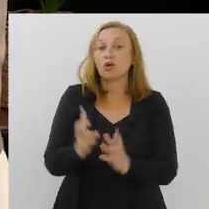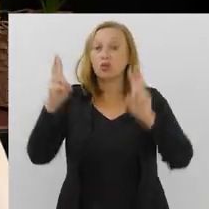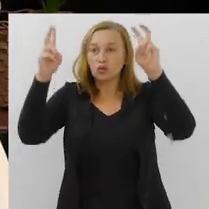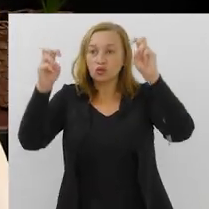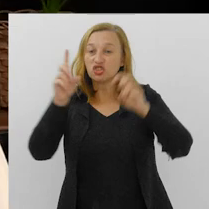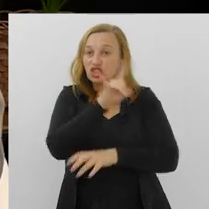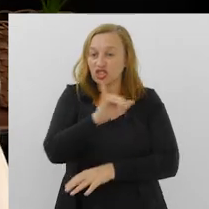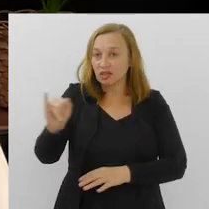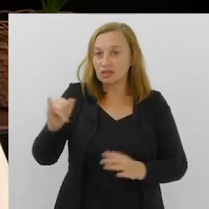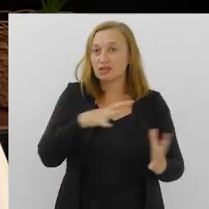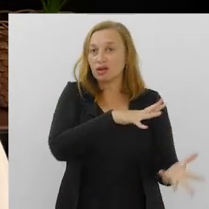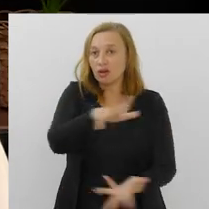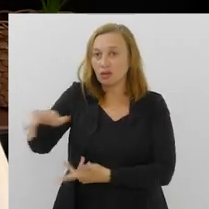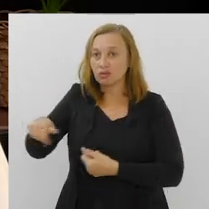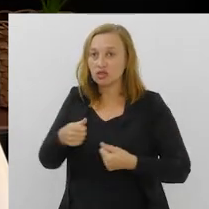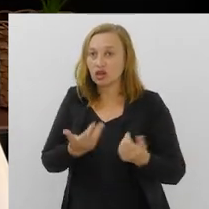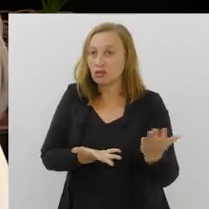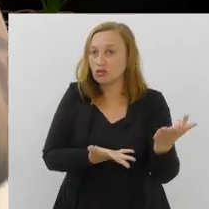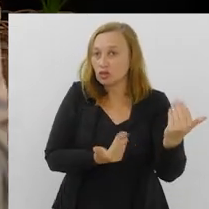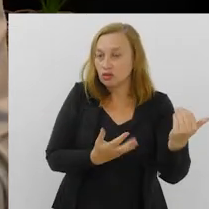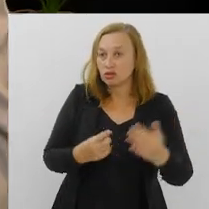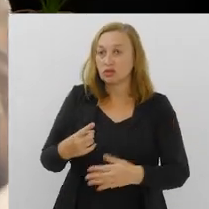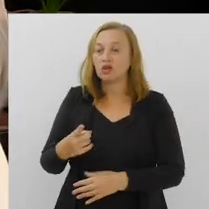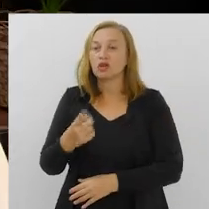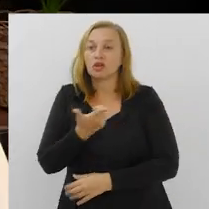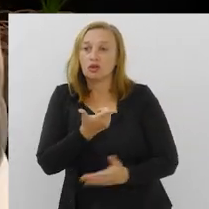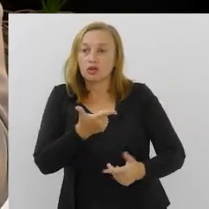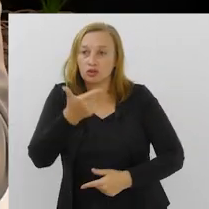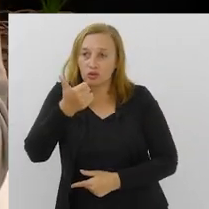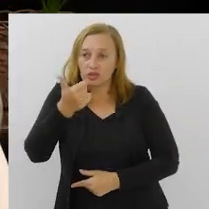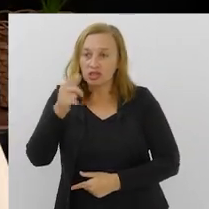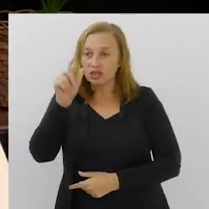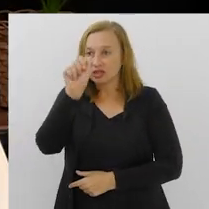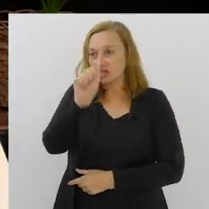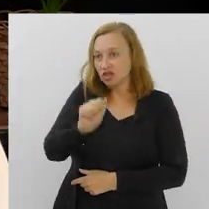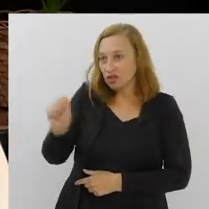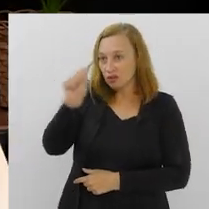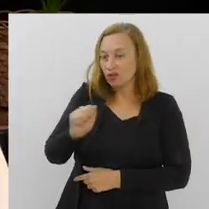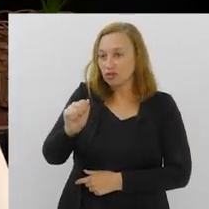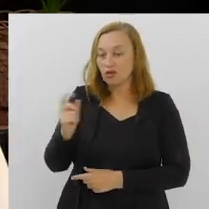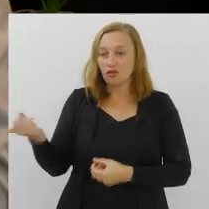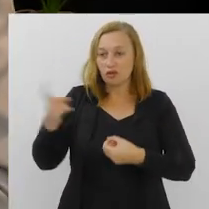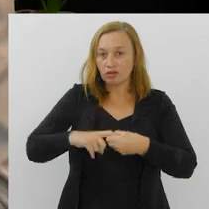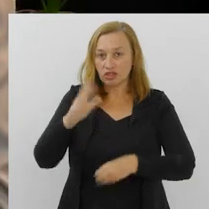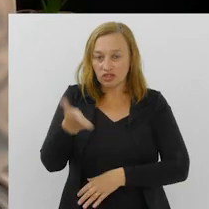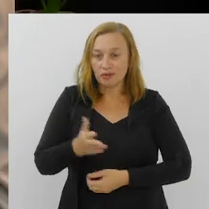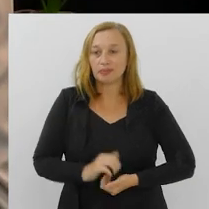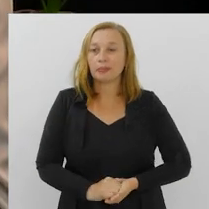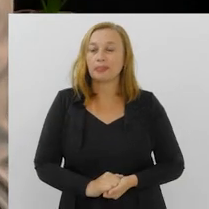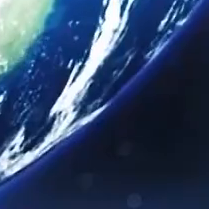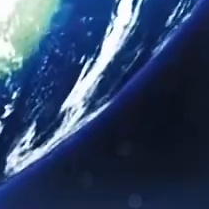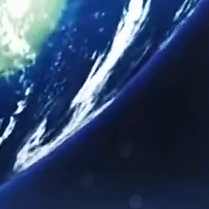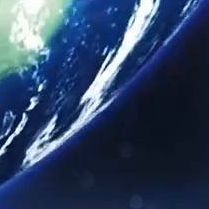tratando do tema o Dia Internacional da Juventude, dia 12 de agosto. Aguenta aí que a gente já volta já já.